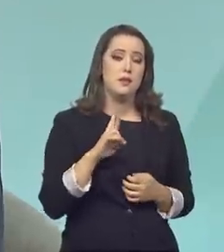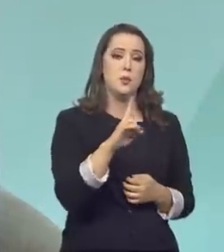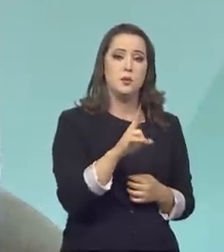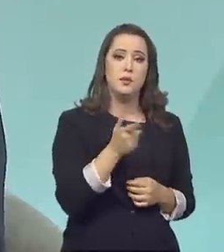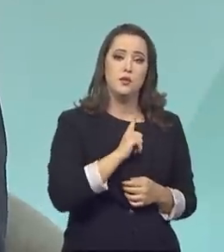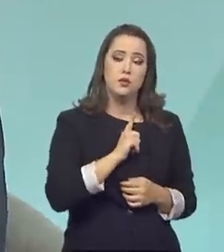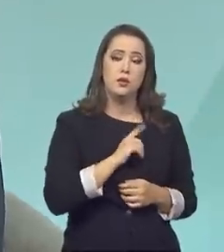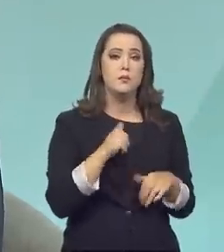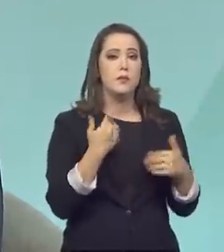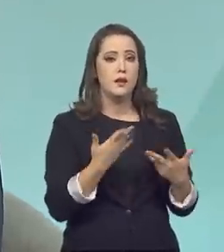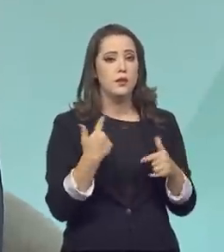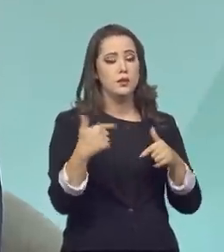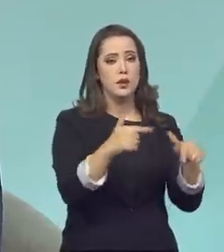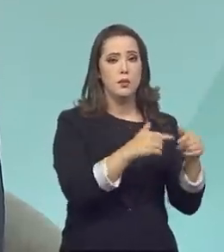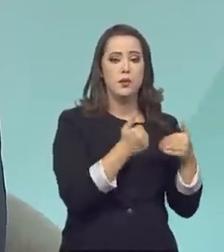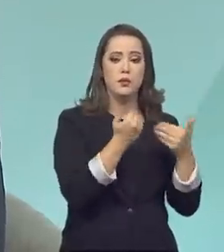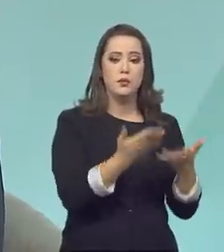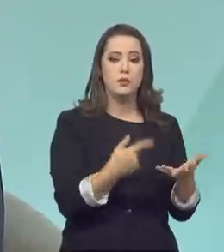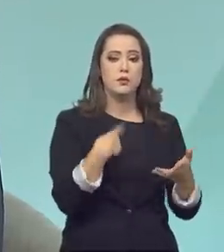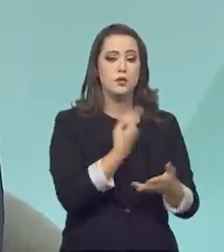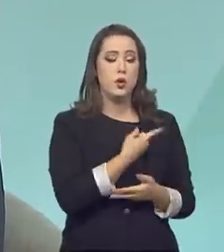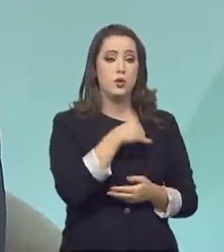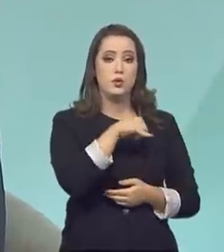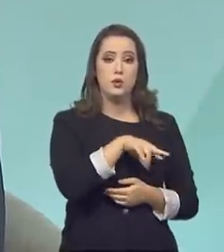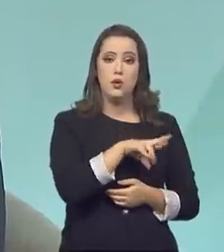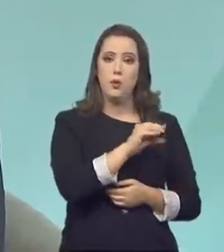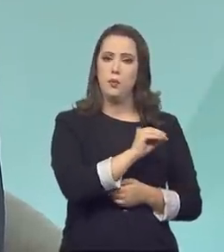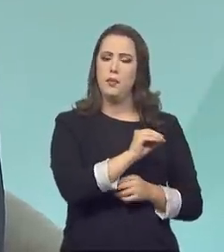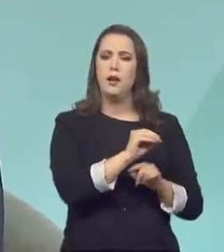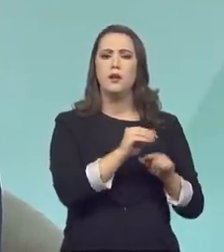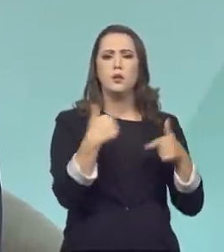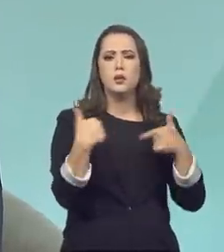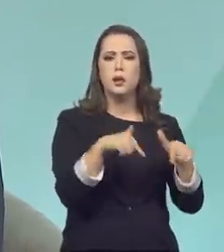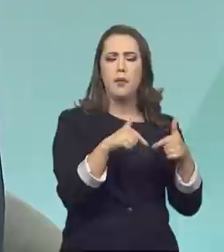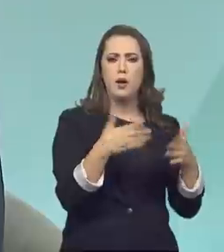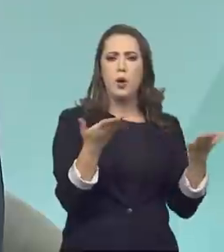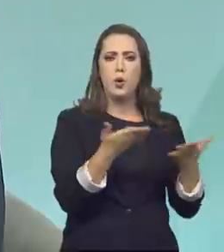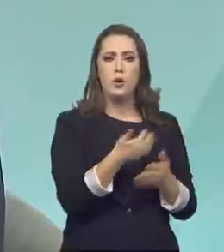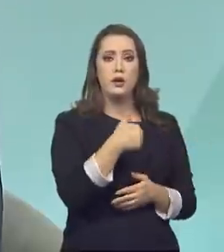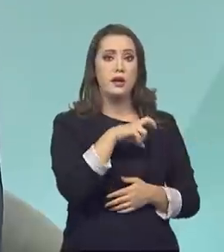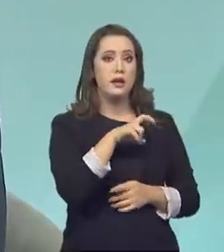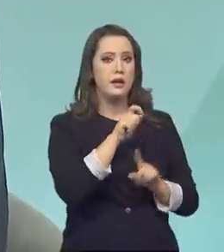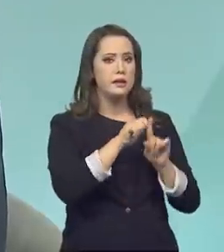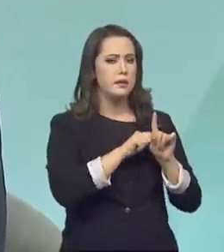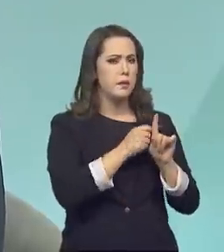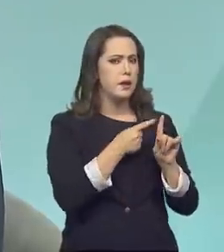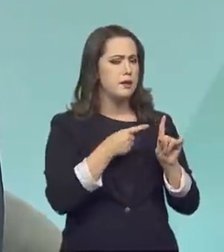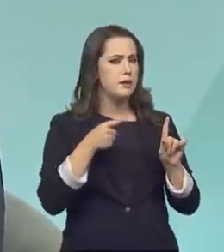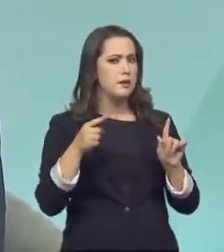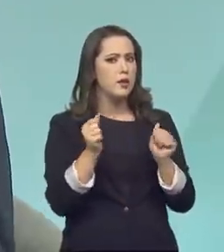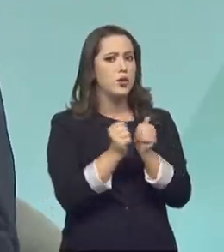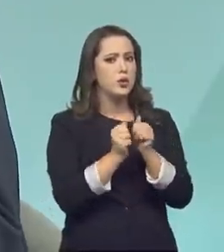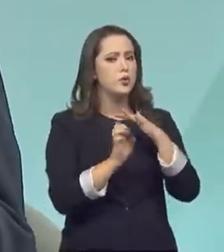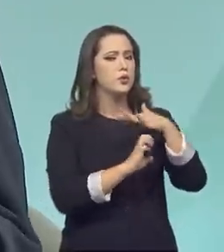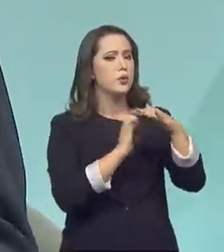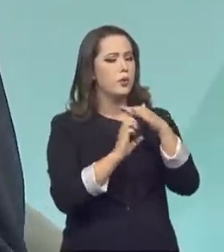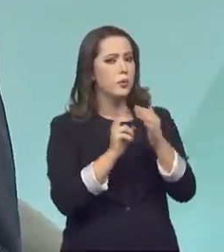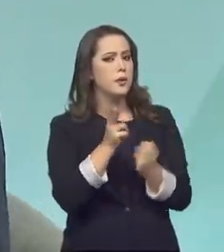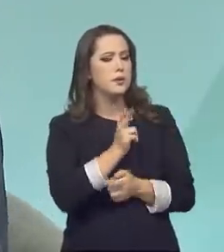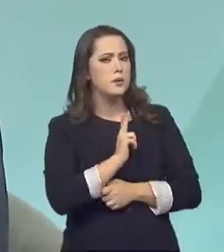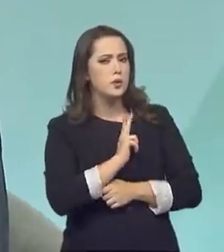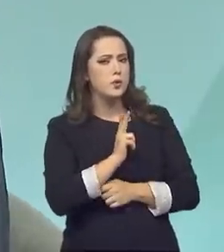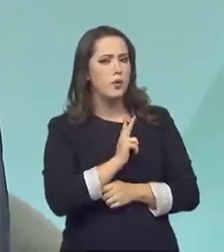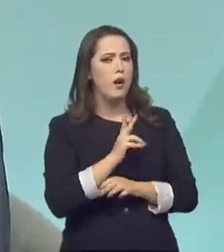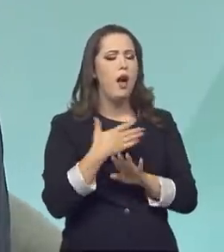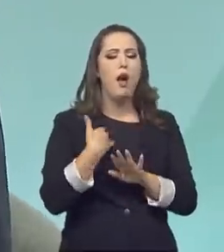Então, em função disso, o Inmetro está concluindo agora um trabalho de 15 meses em que, em parceria com o setor privado, escutando todas